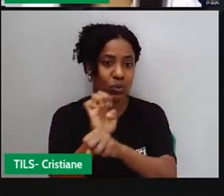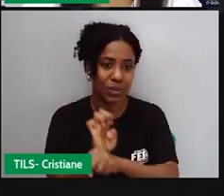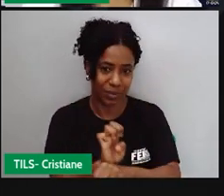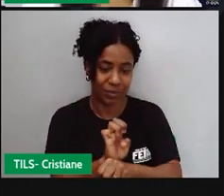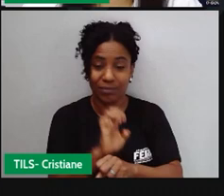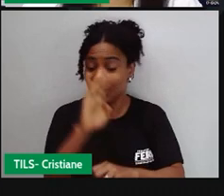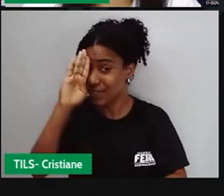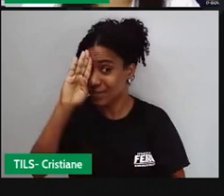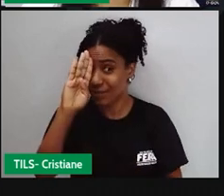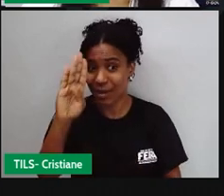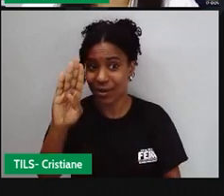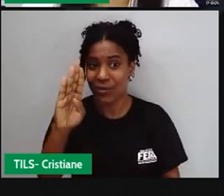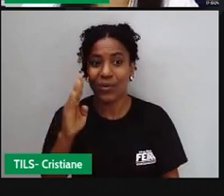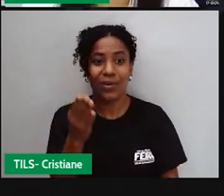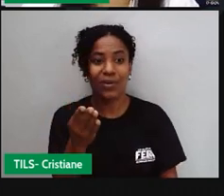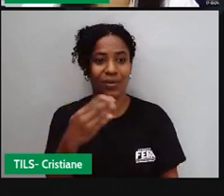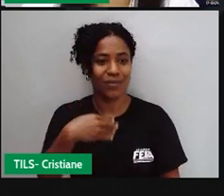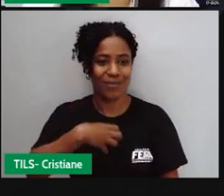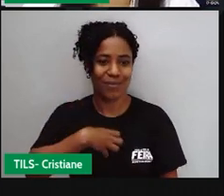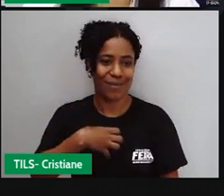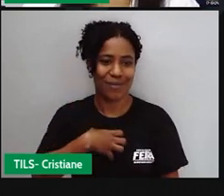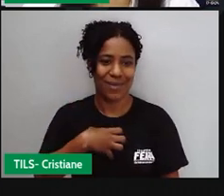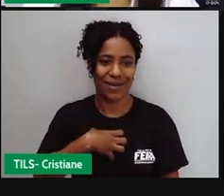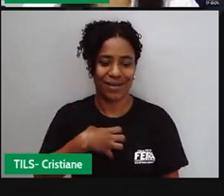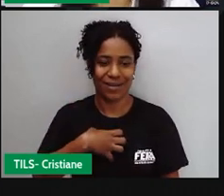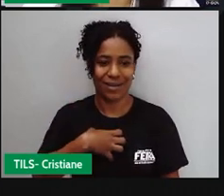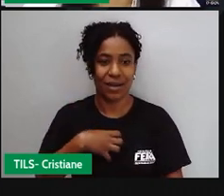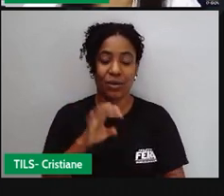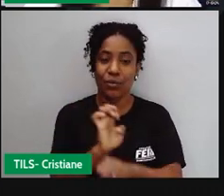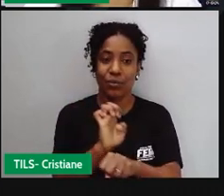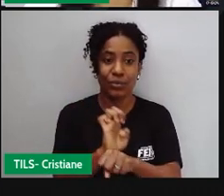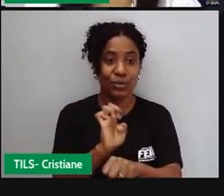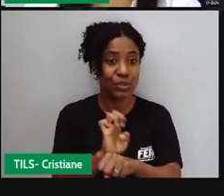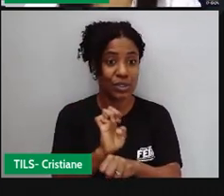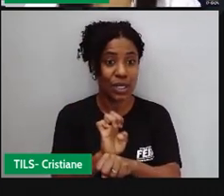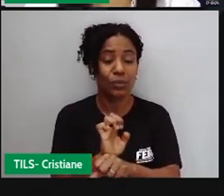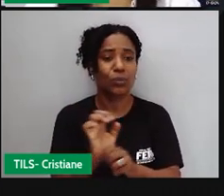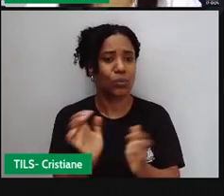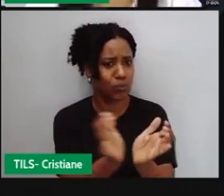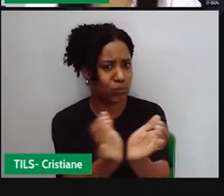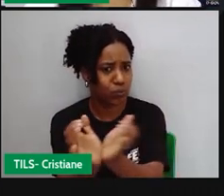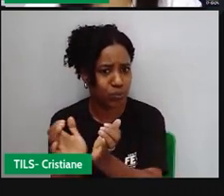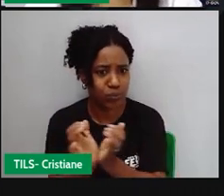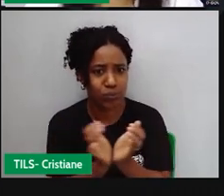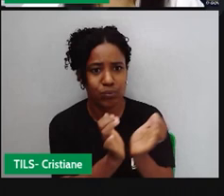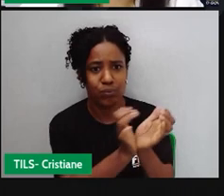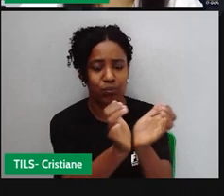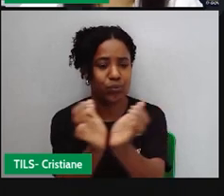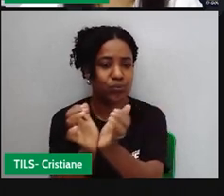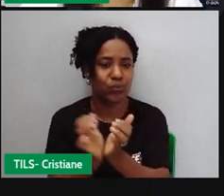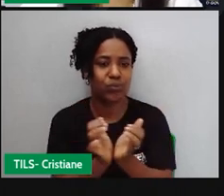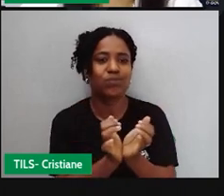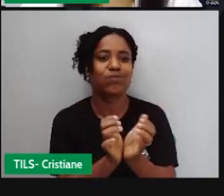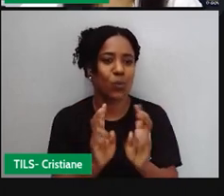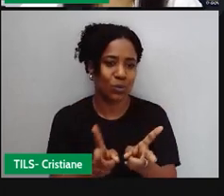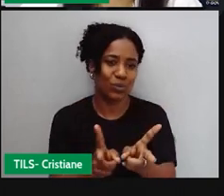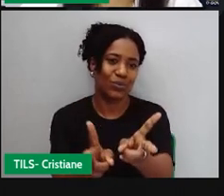da Bahia como o estado que mais possui comunidades remanescentes de quilombos.